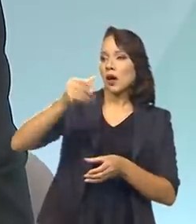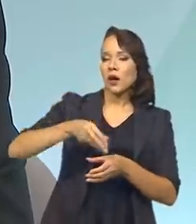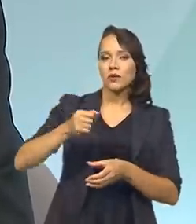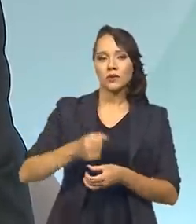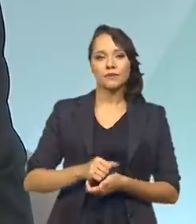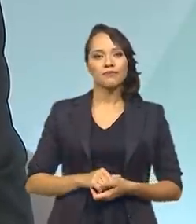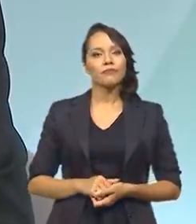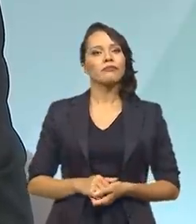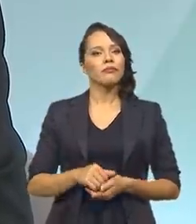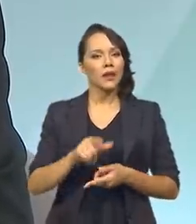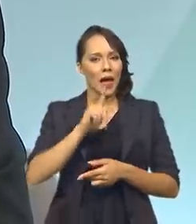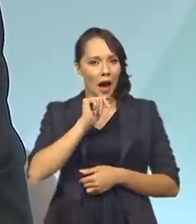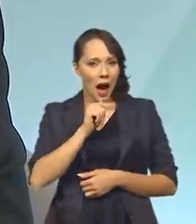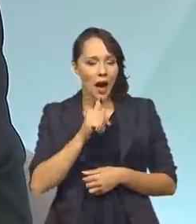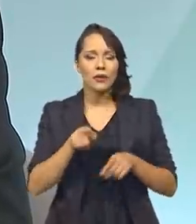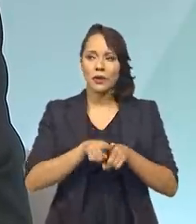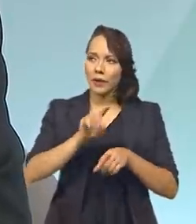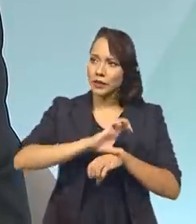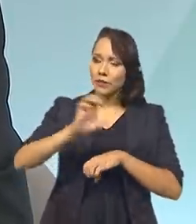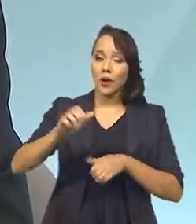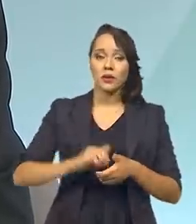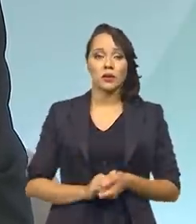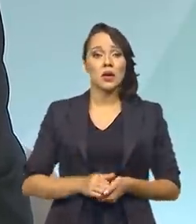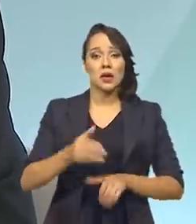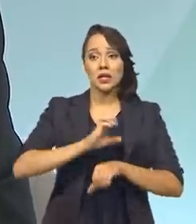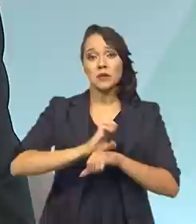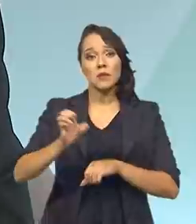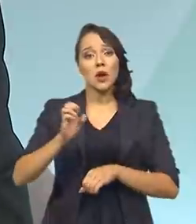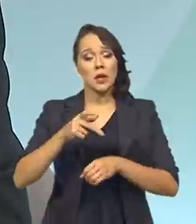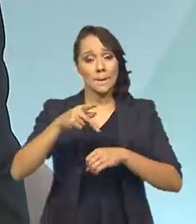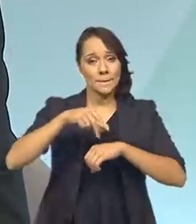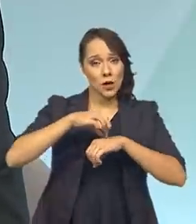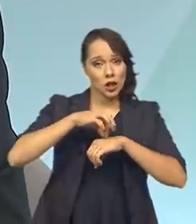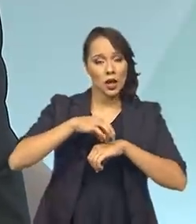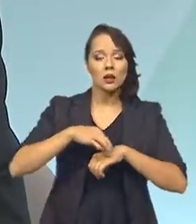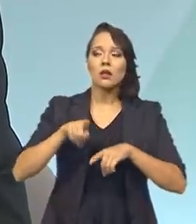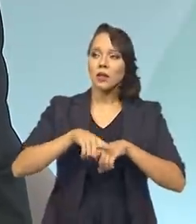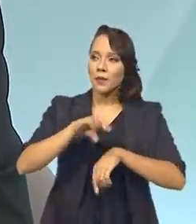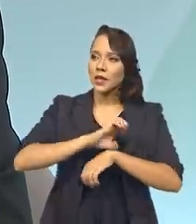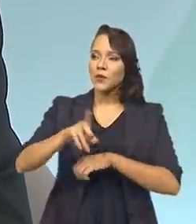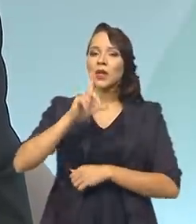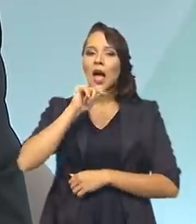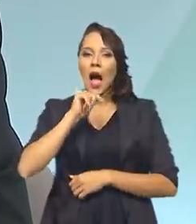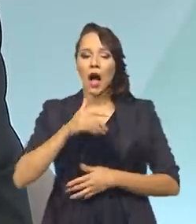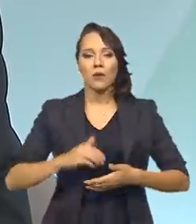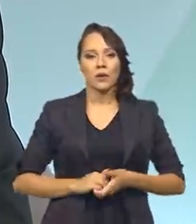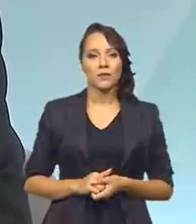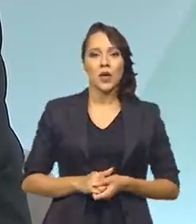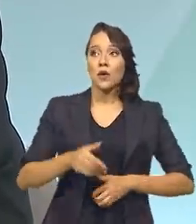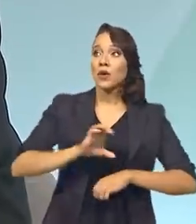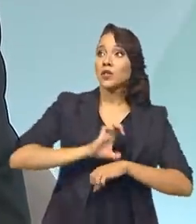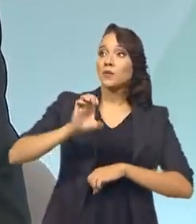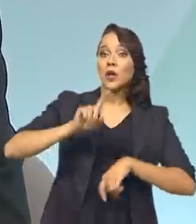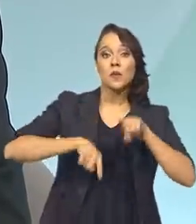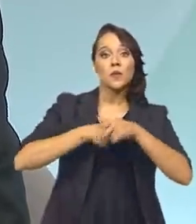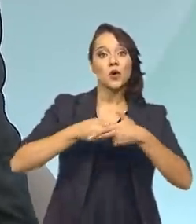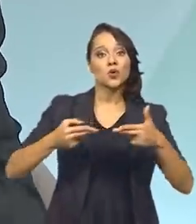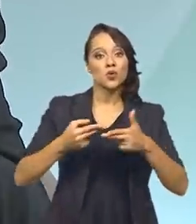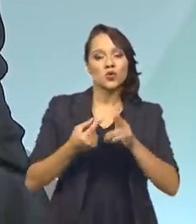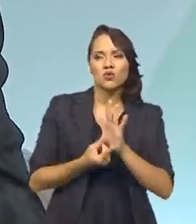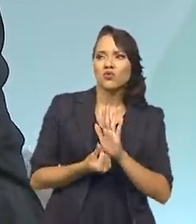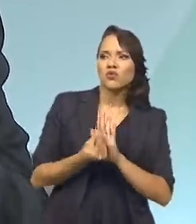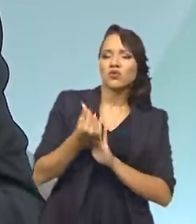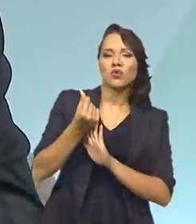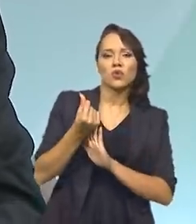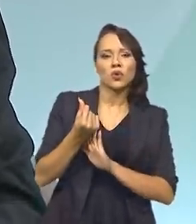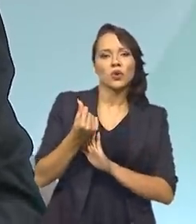Quando exporta tecido, exporta água. Quando exporta proteína, exporta água. Quando exporta produtos manufaturados,